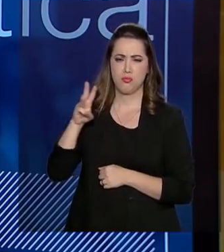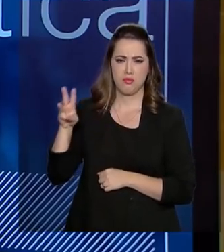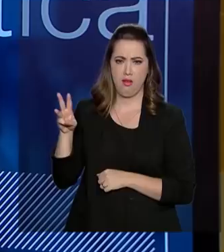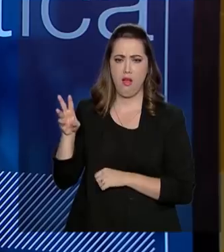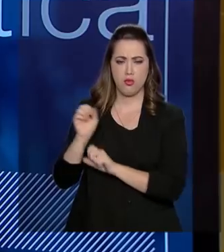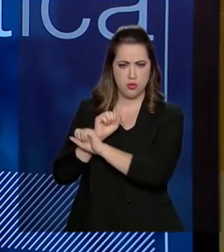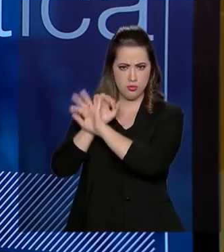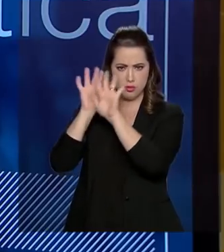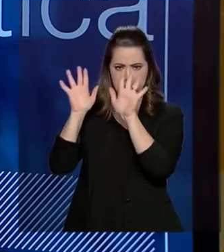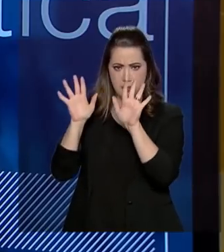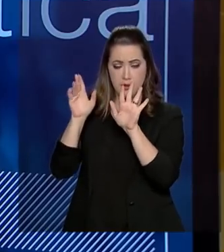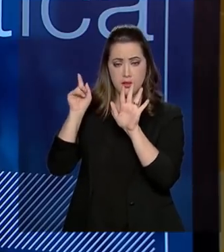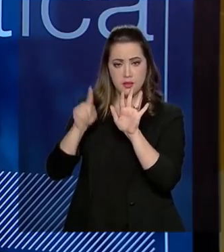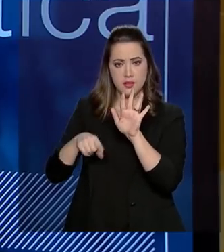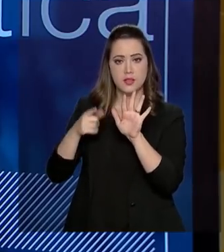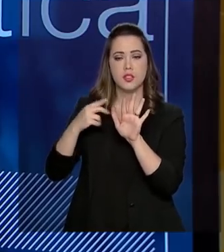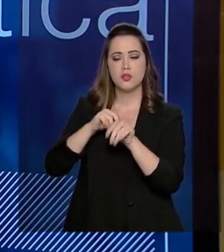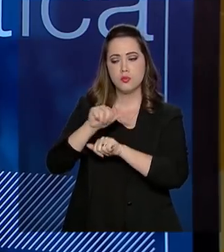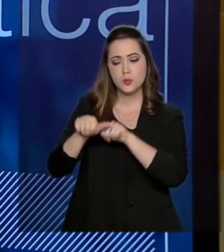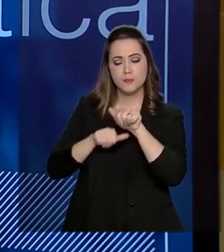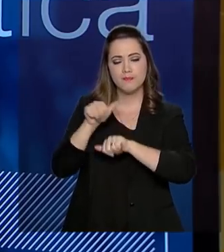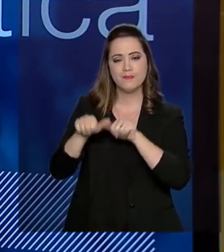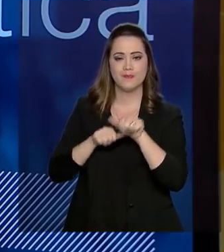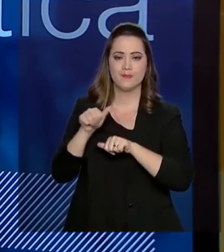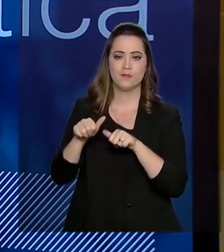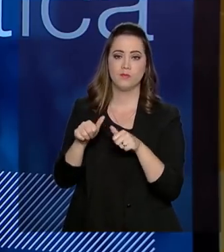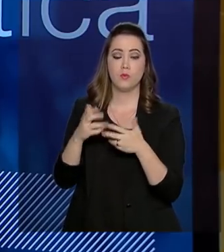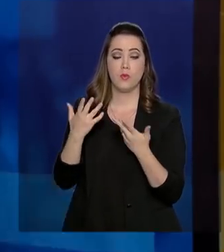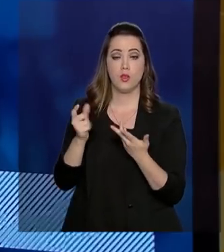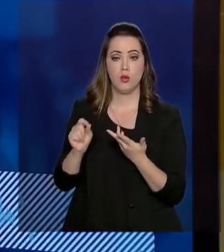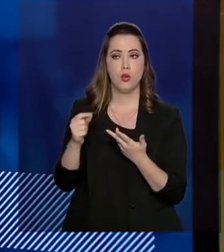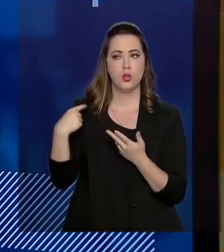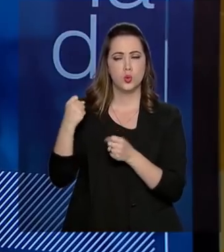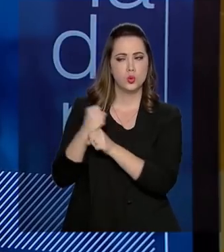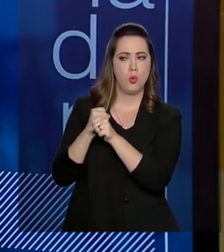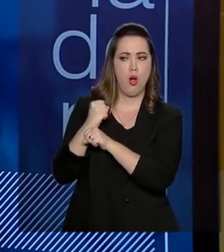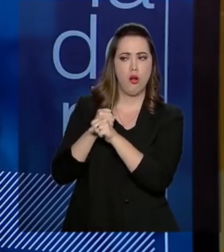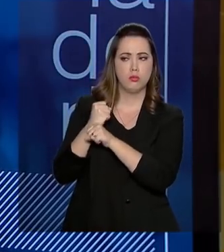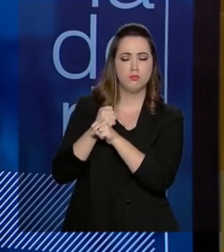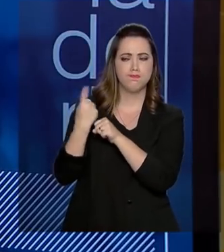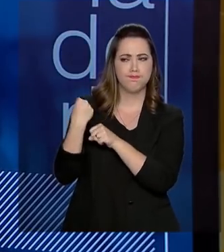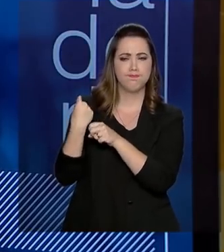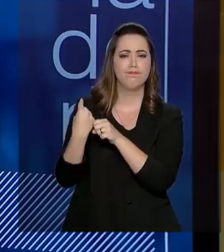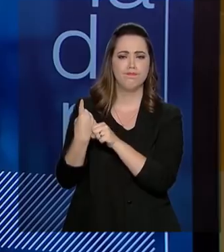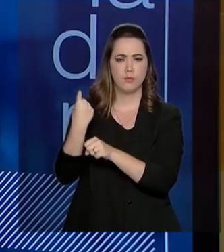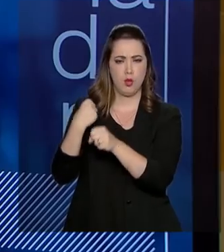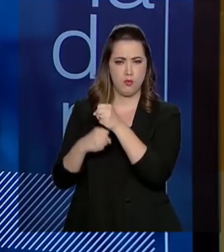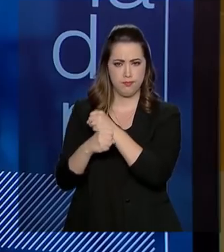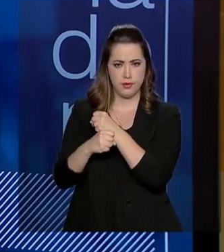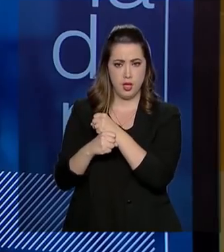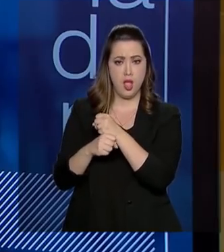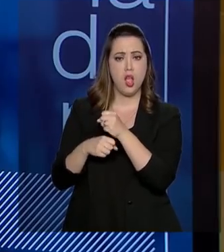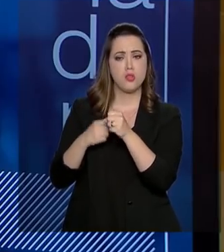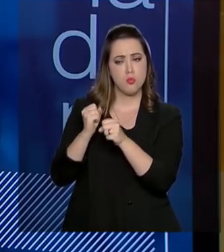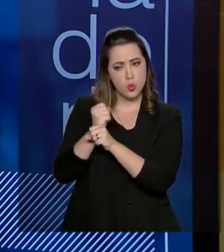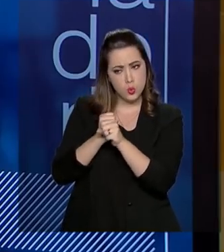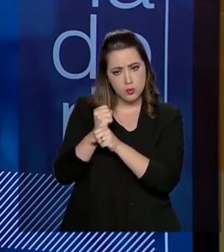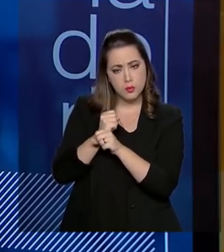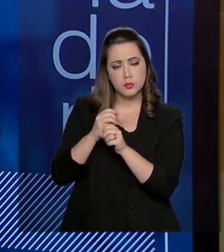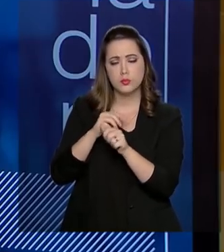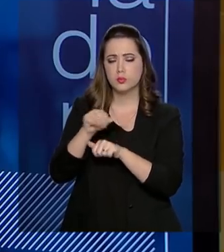ele foi repaginado, reformulado no último ano. Ele traz bastante